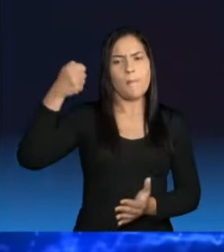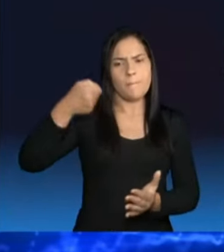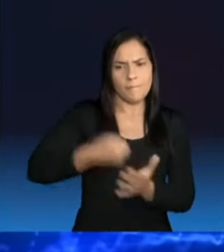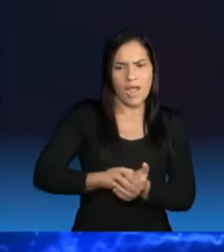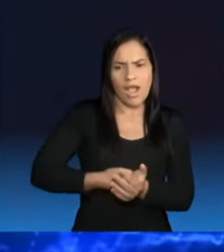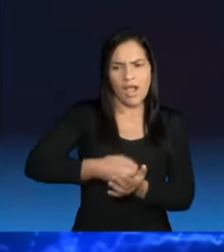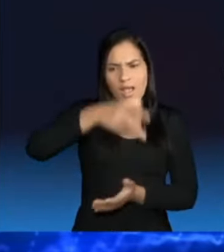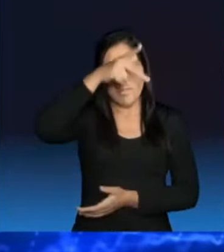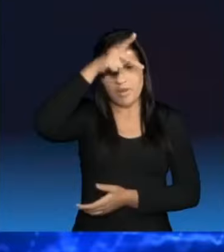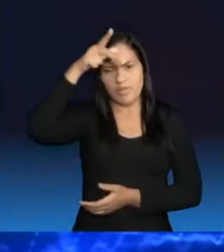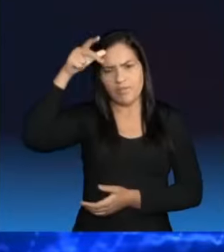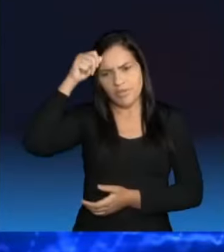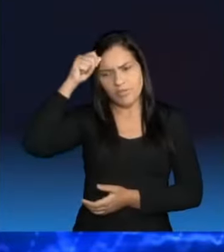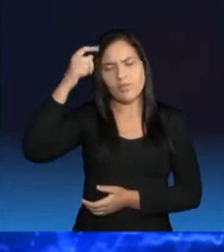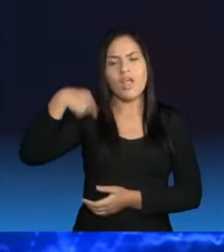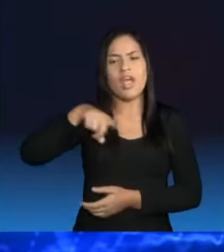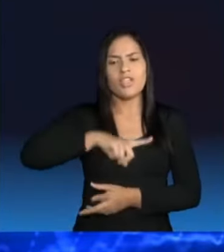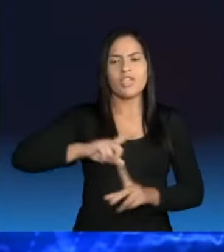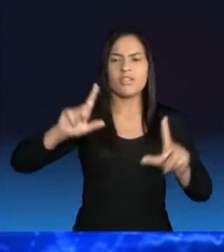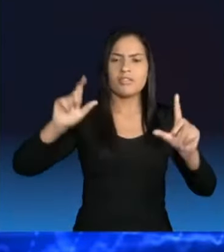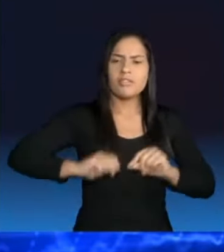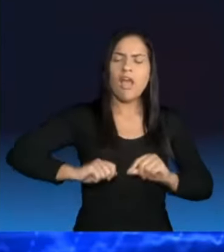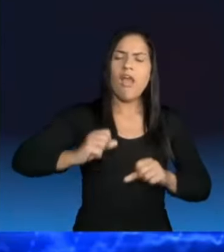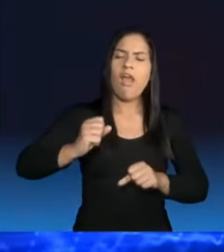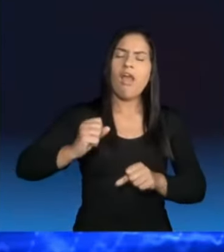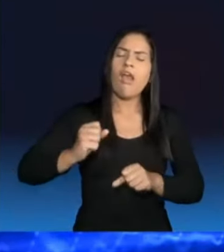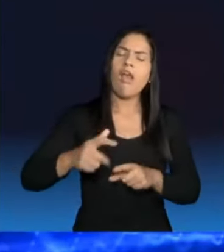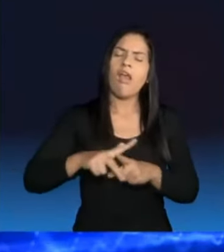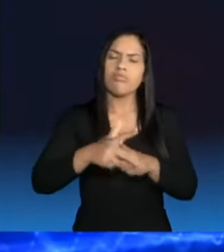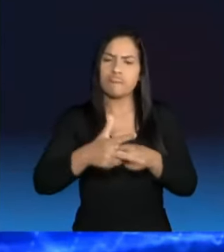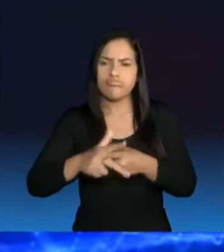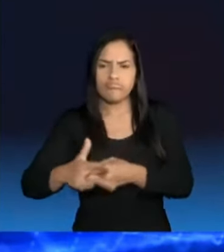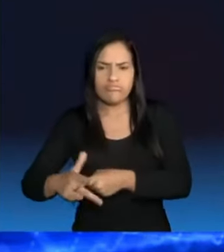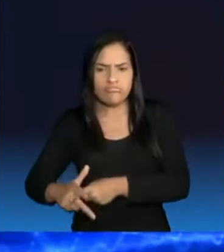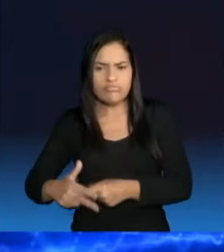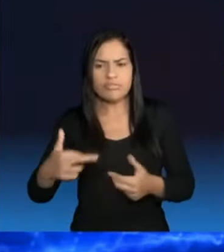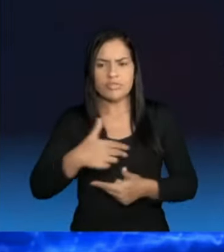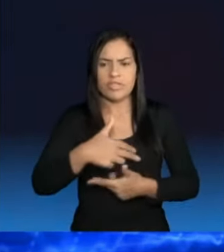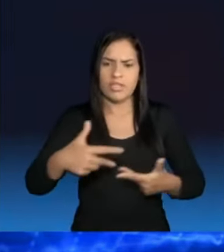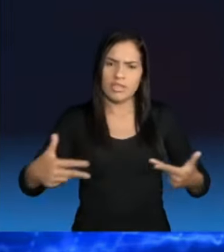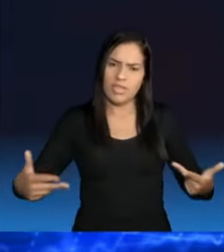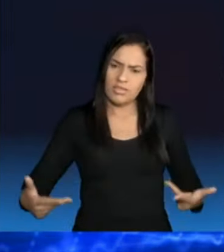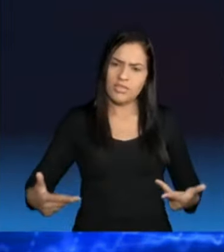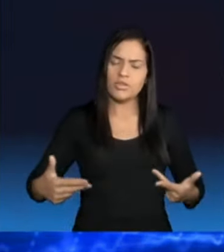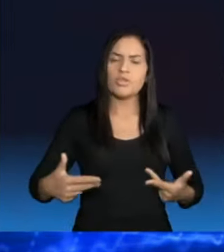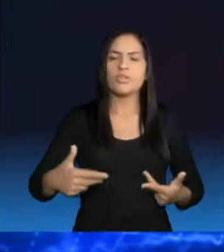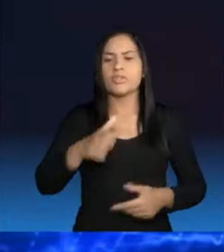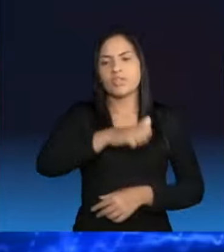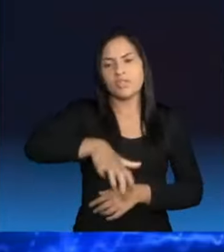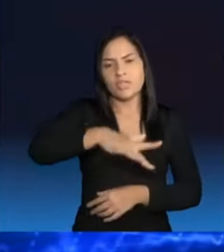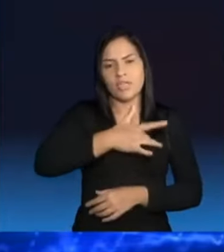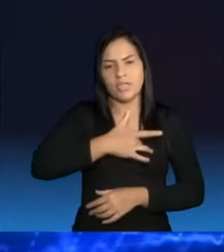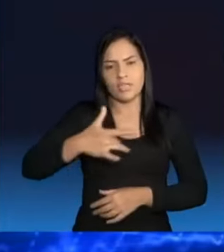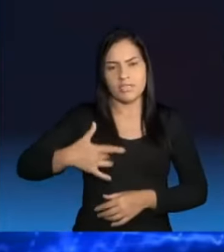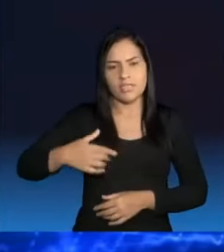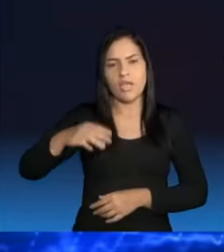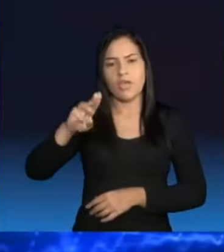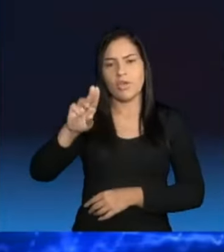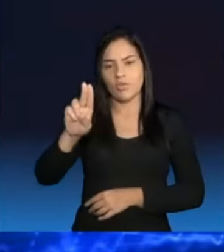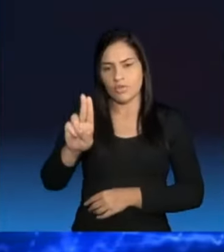que a gente possa ajeitar as UPAs, deixar tudo direitinho e as UBSs também, que a gente possa